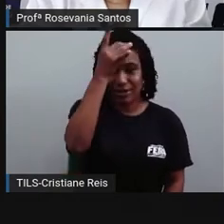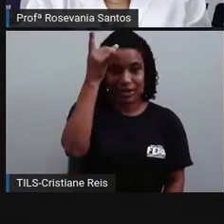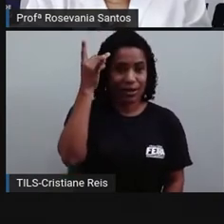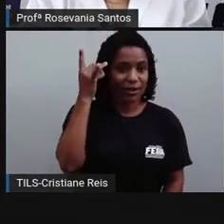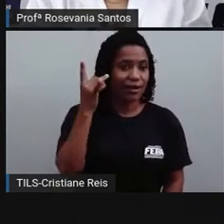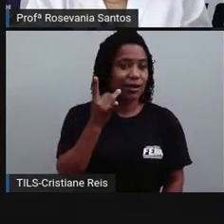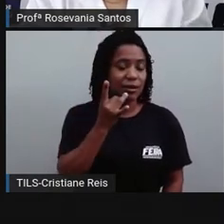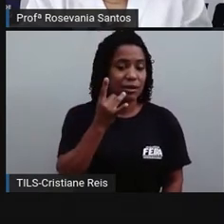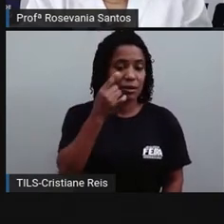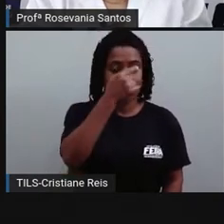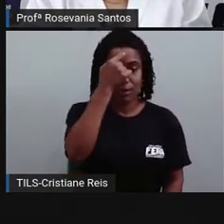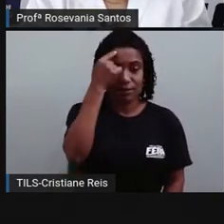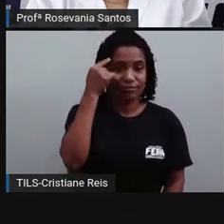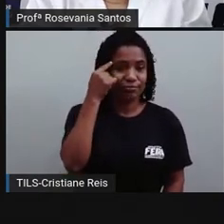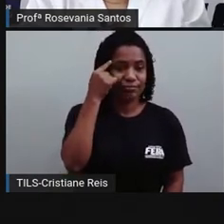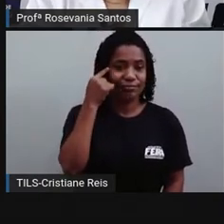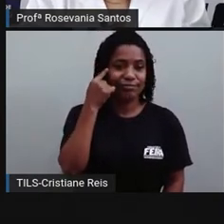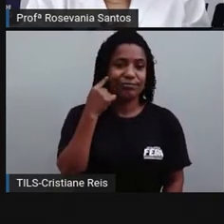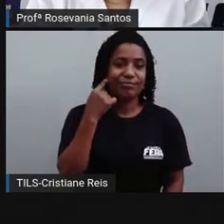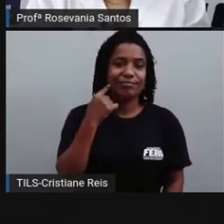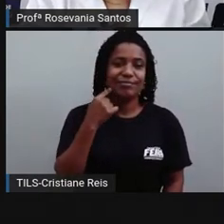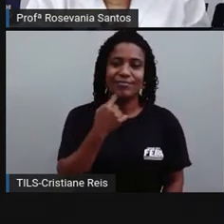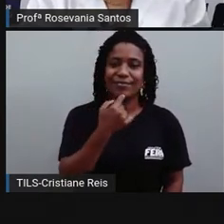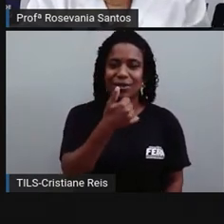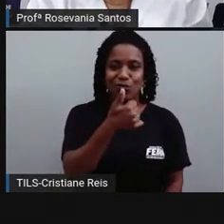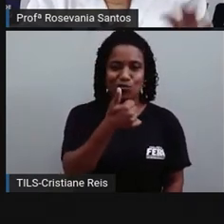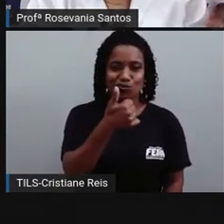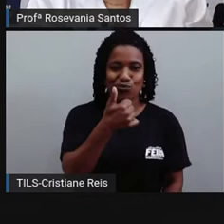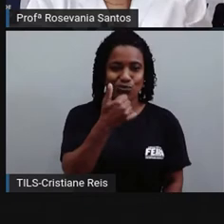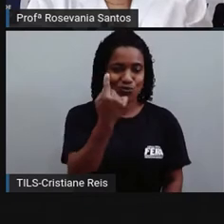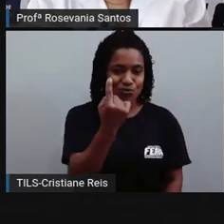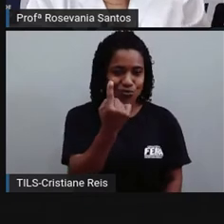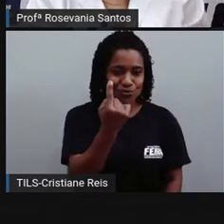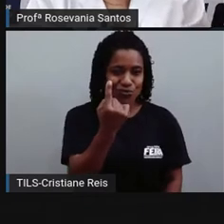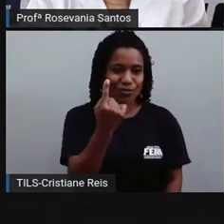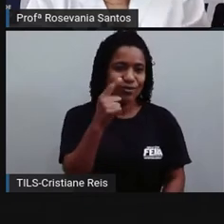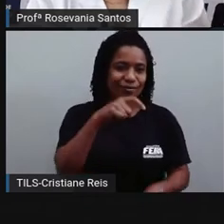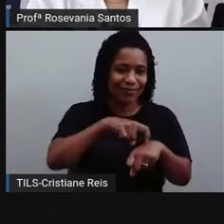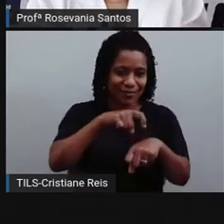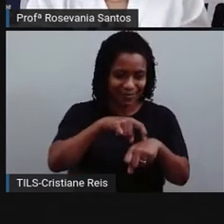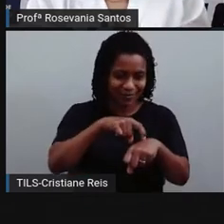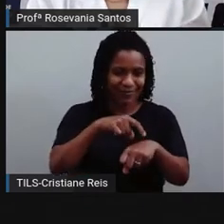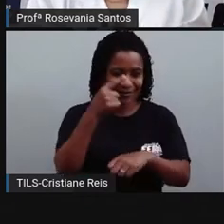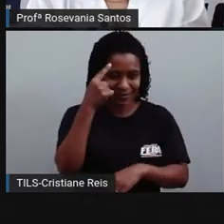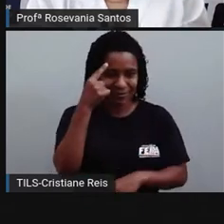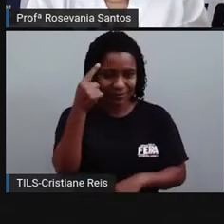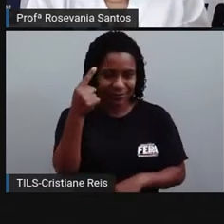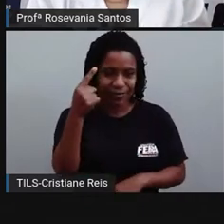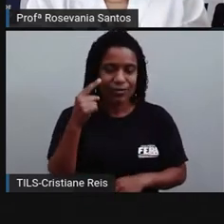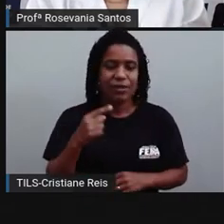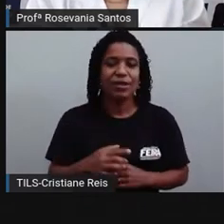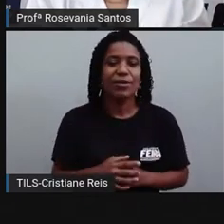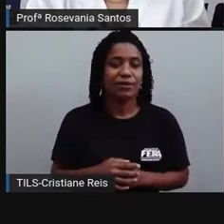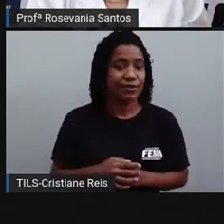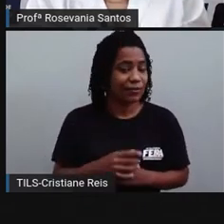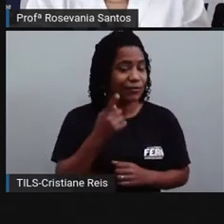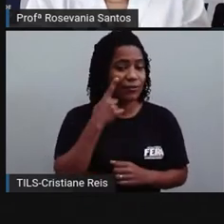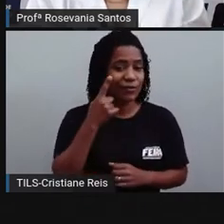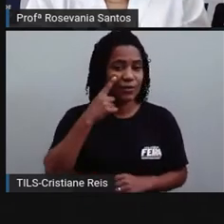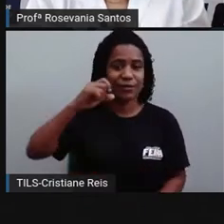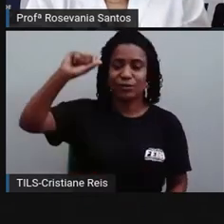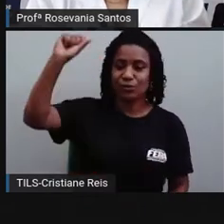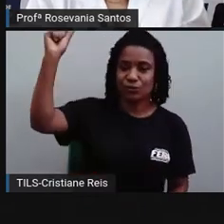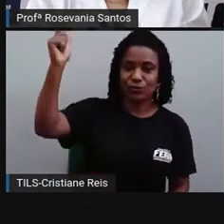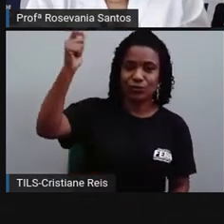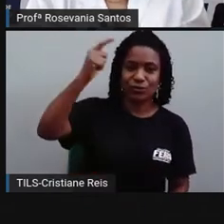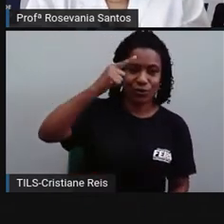15 graus é igual a uma hora, uma hora igual a 15 graus, e aí tudo certinho. Esse aqui é o movimento aparente do Sol, né? Que